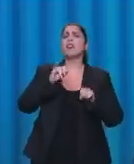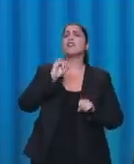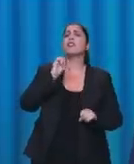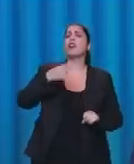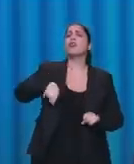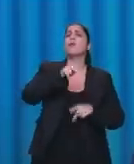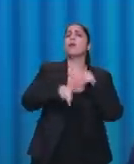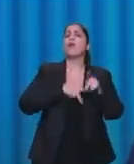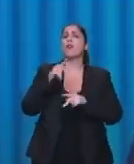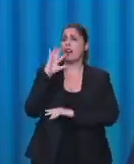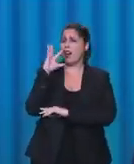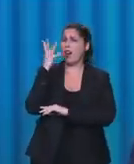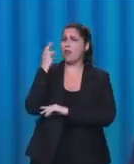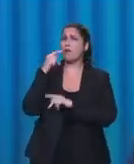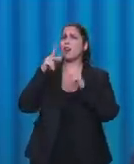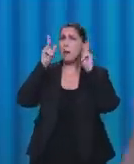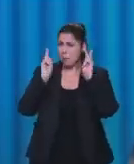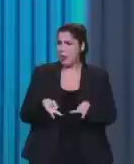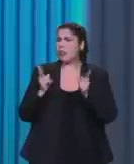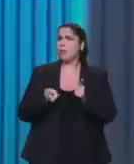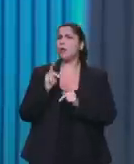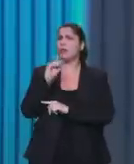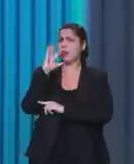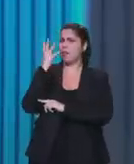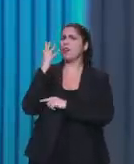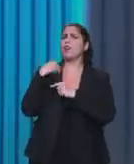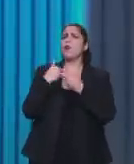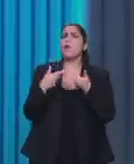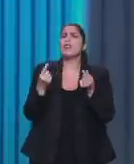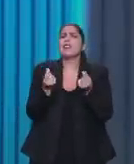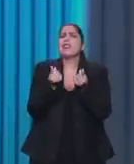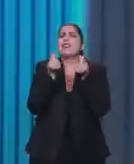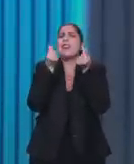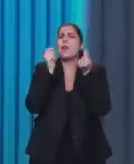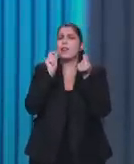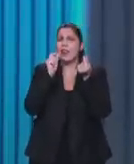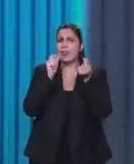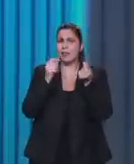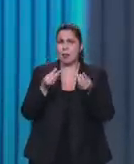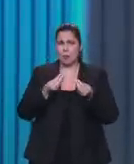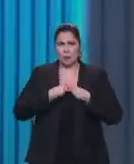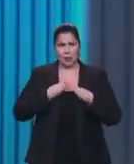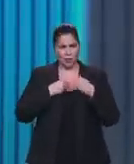extrair da floresta, em pé, muito mais riquezas do que ela pode oferecer deitada.